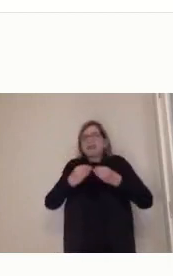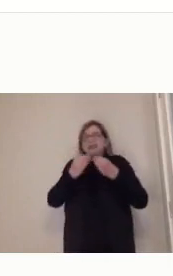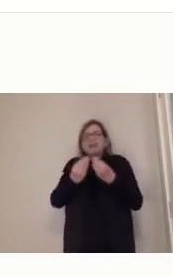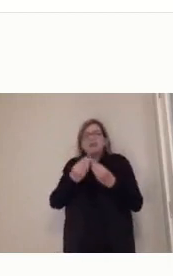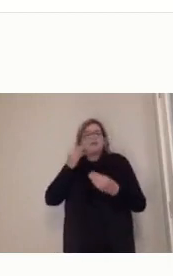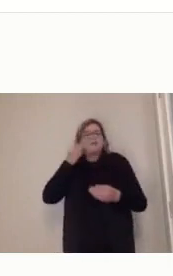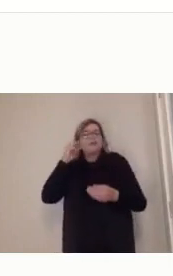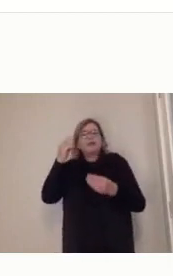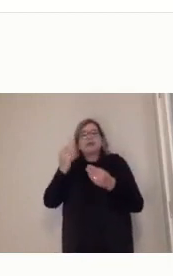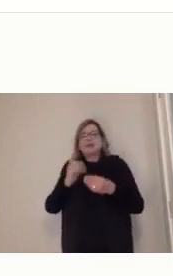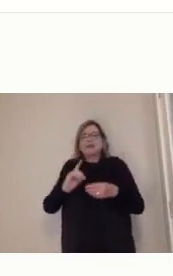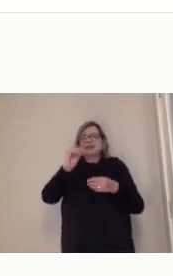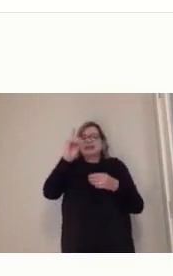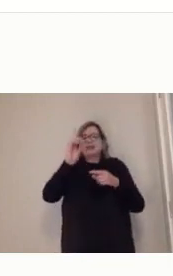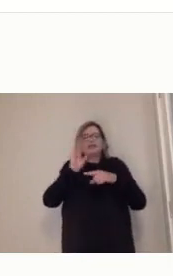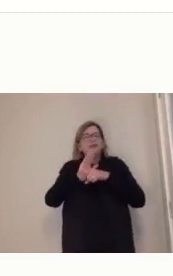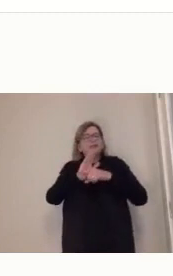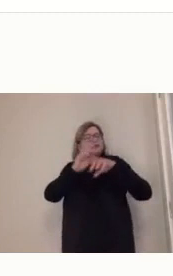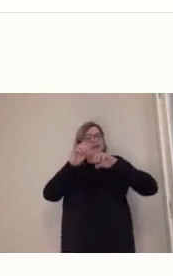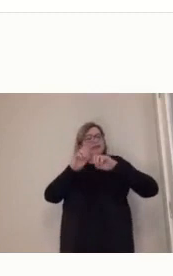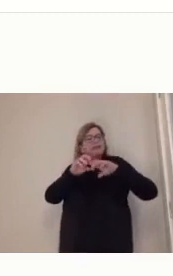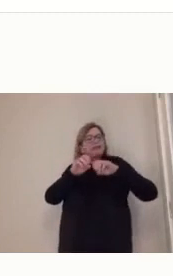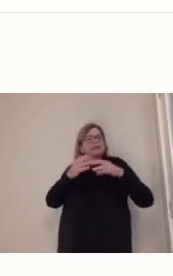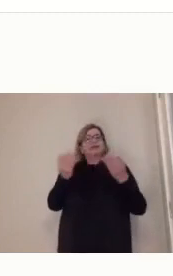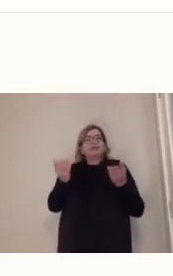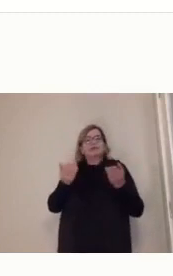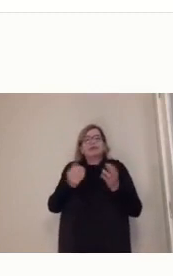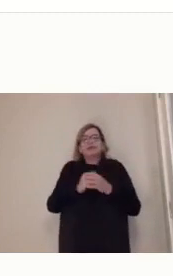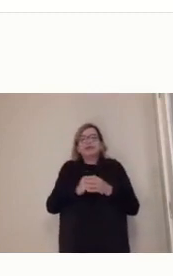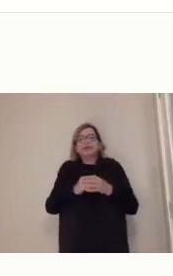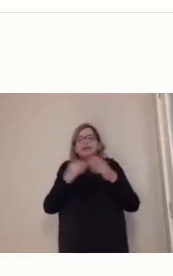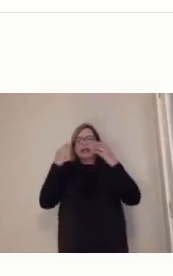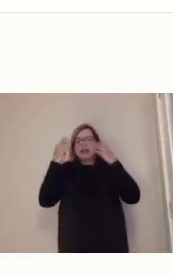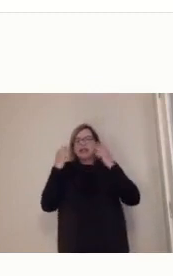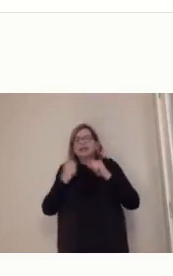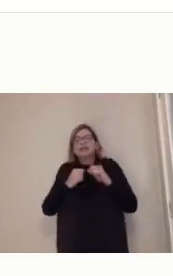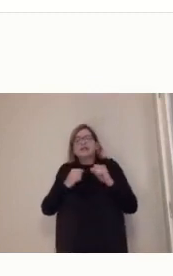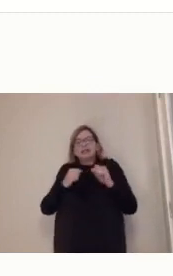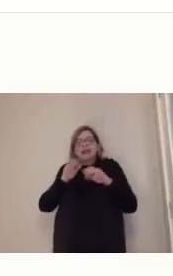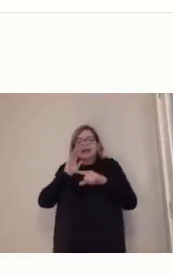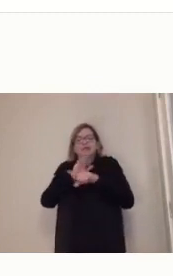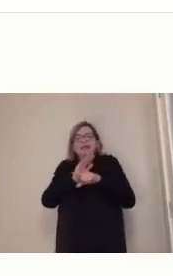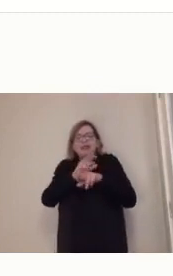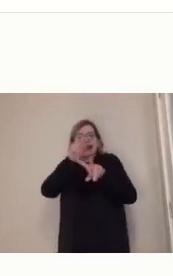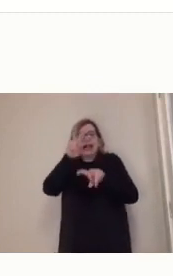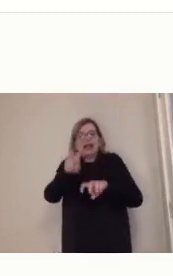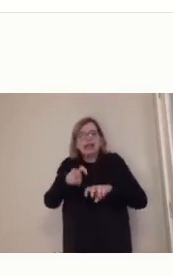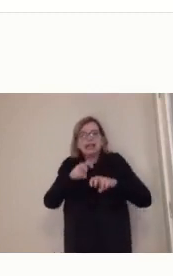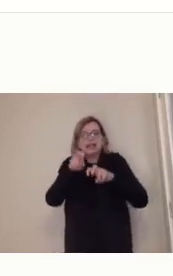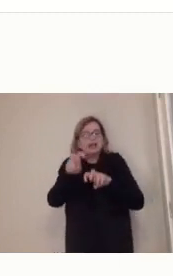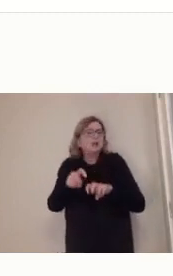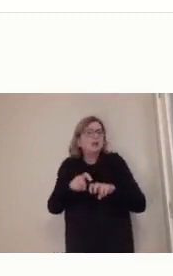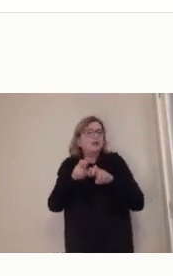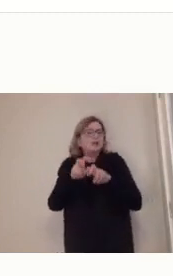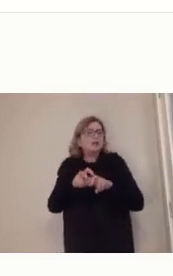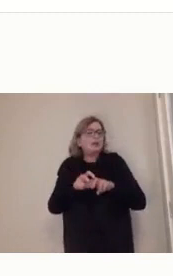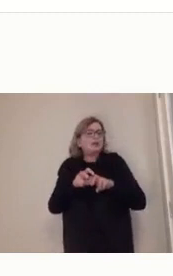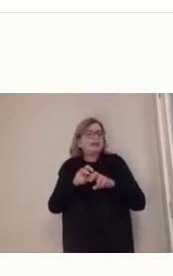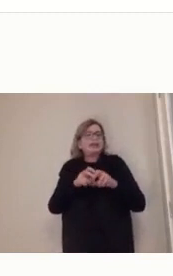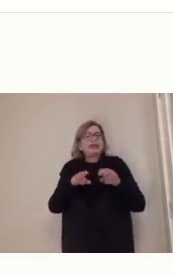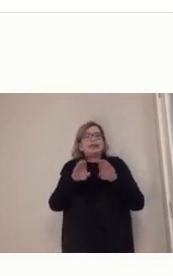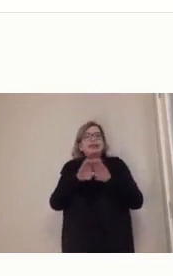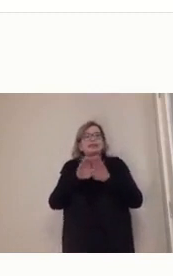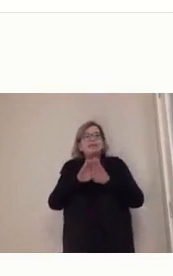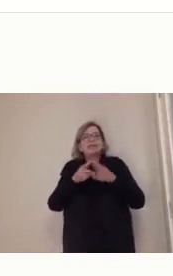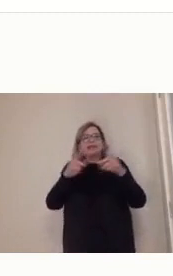Excelsiorante, depois a Record, a TV Globo em 2000, com o Telecurso 2000, então vocês vão ver